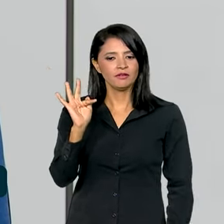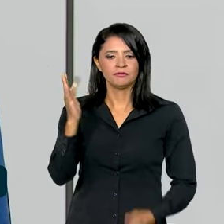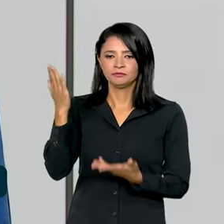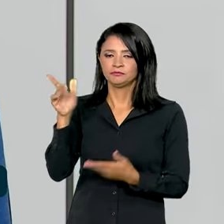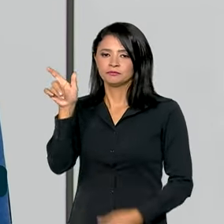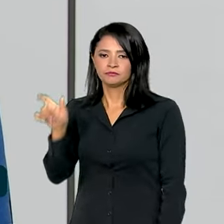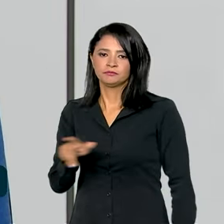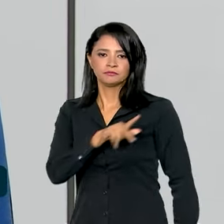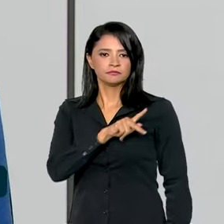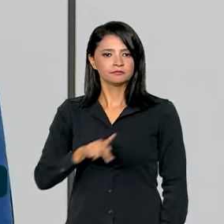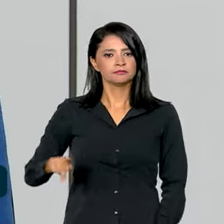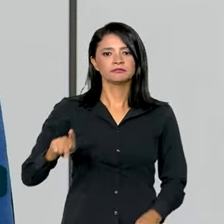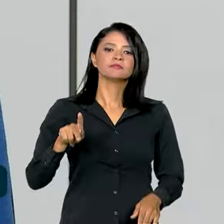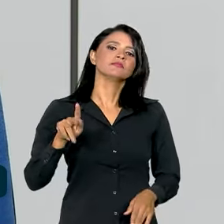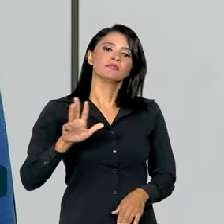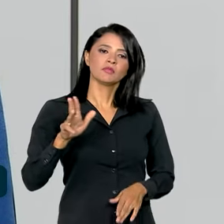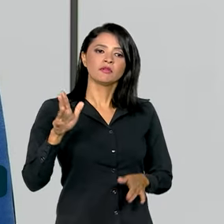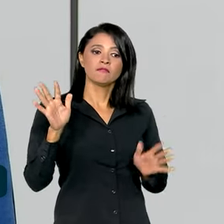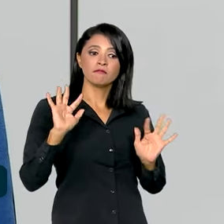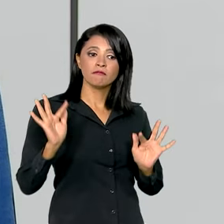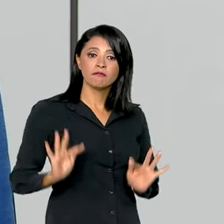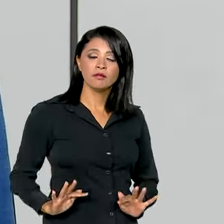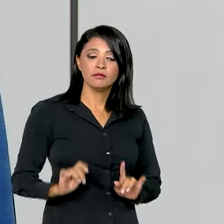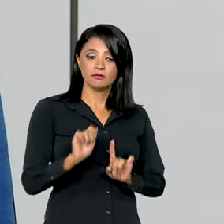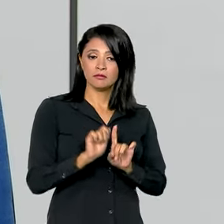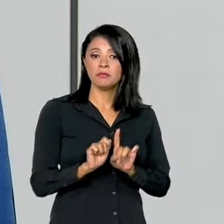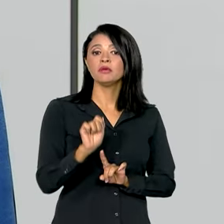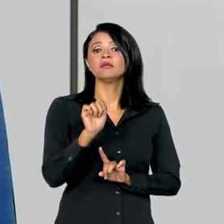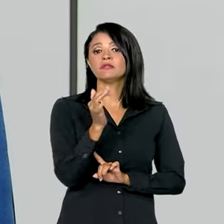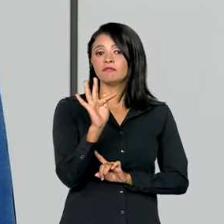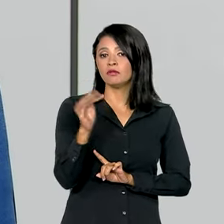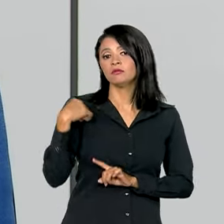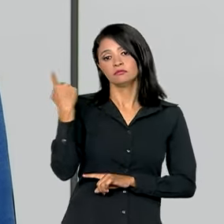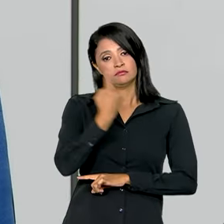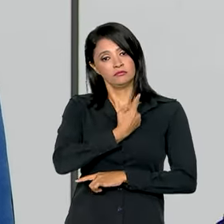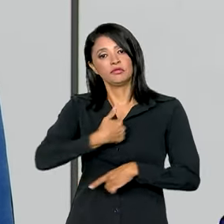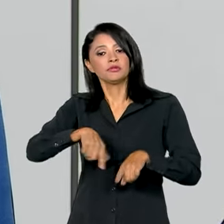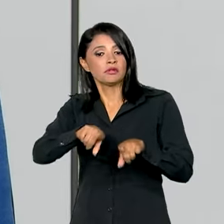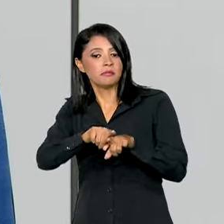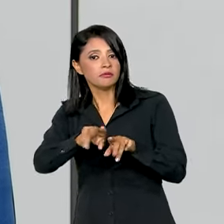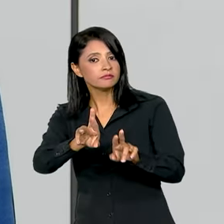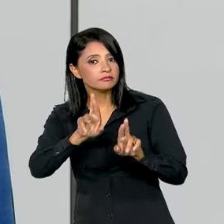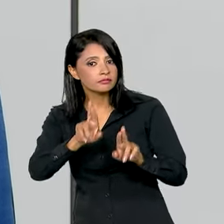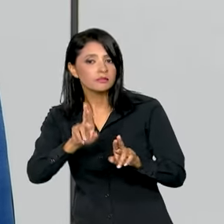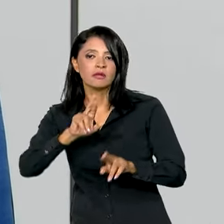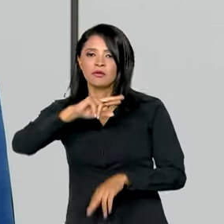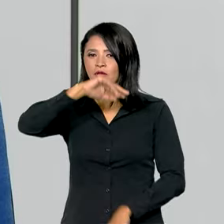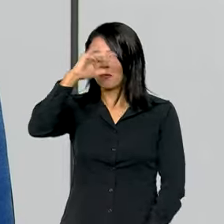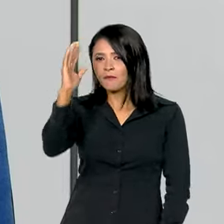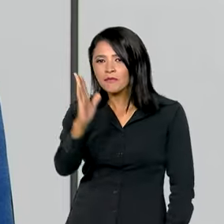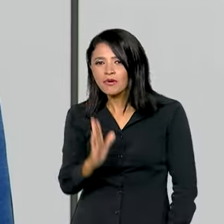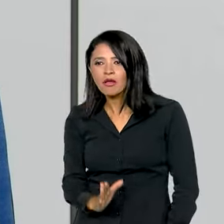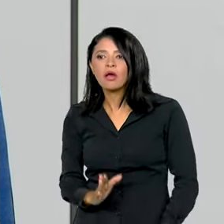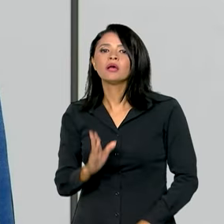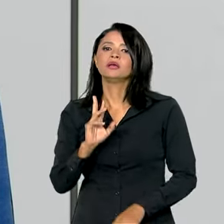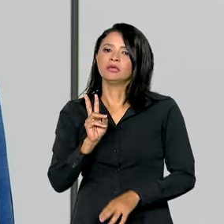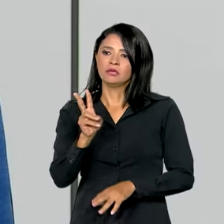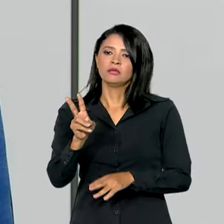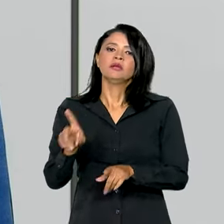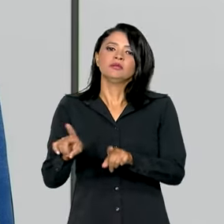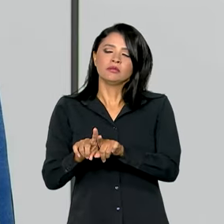Lula ficou muito feliz com esse número de fevereiro. Nós também esperamos que o Brasil também o fique.